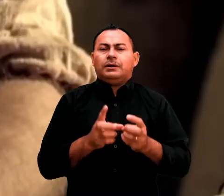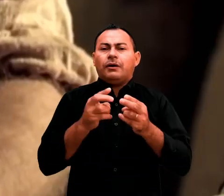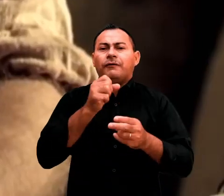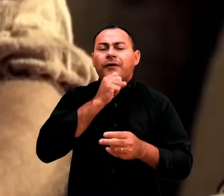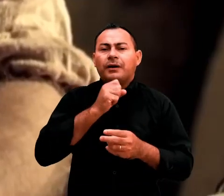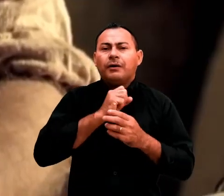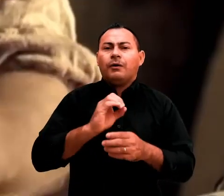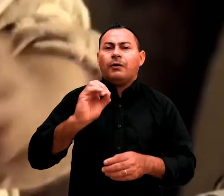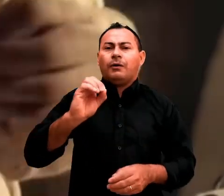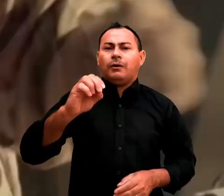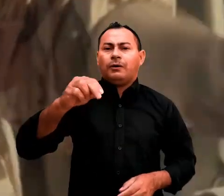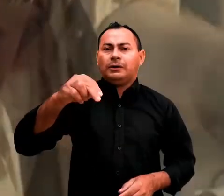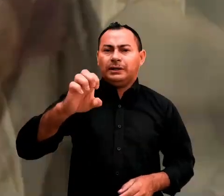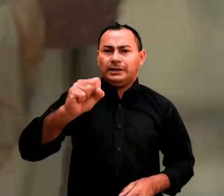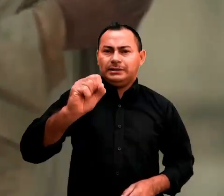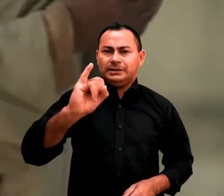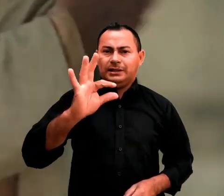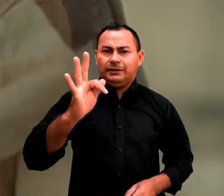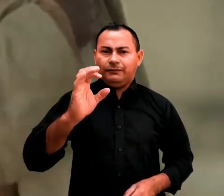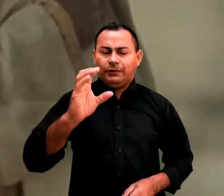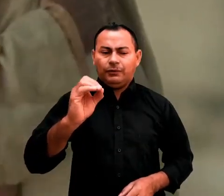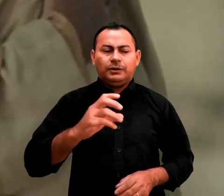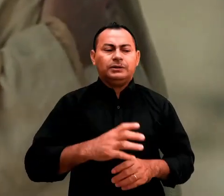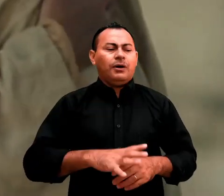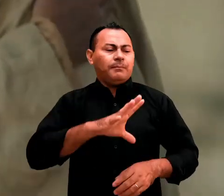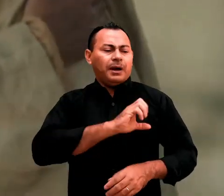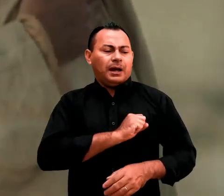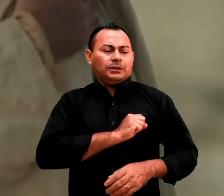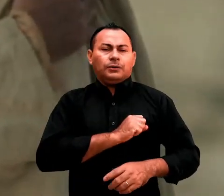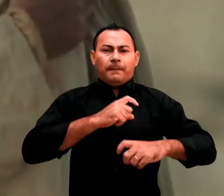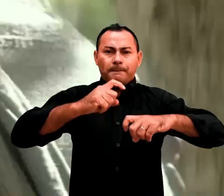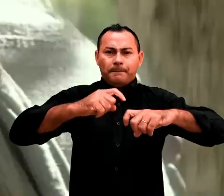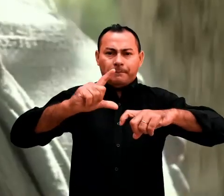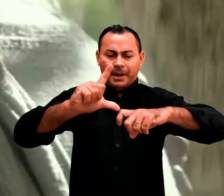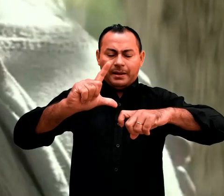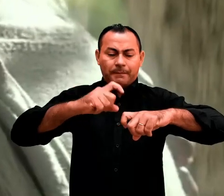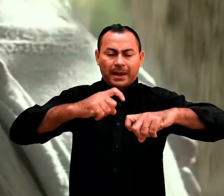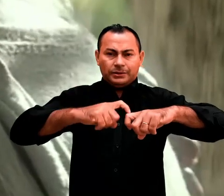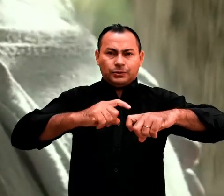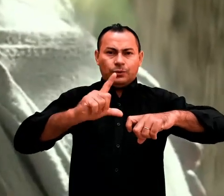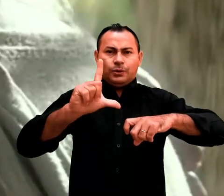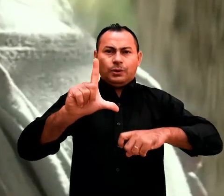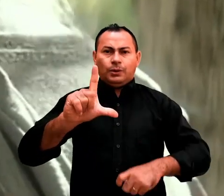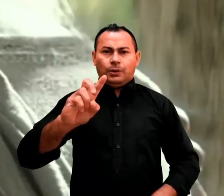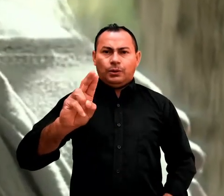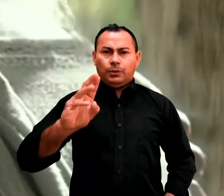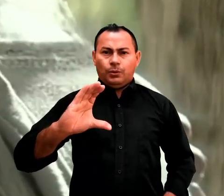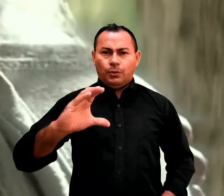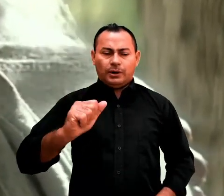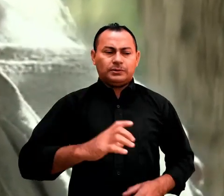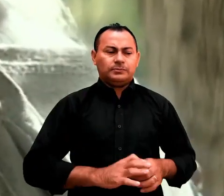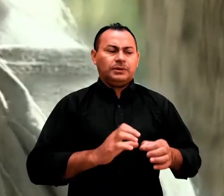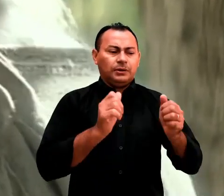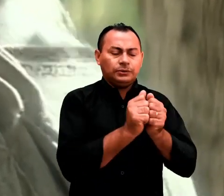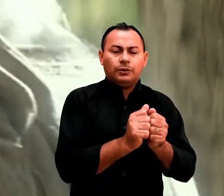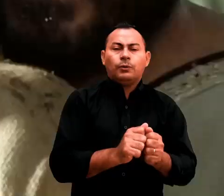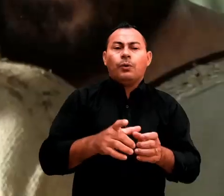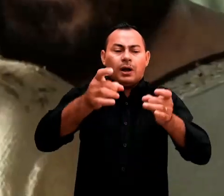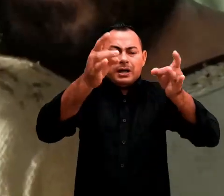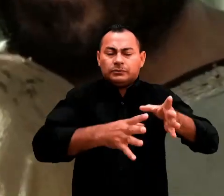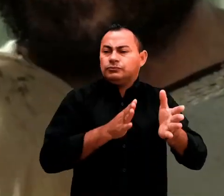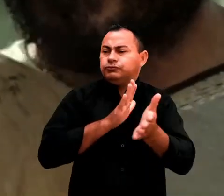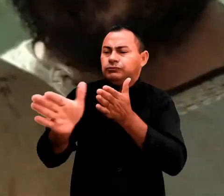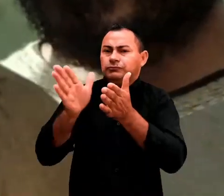Onesíforo e seu dedicado e amado médico Lucas. Alguns ficaram com Paulo. O restante o abandonou e